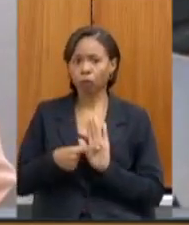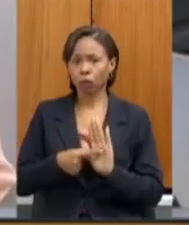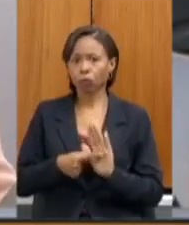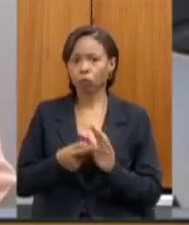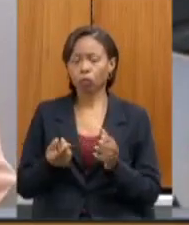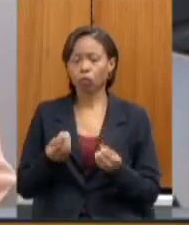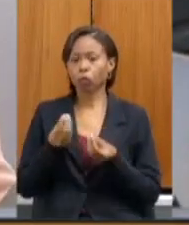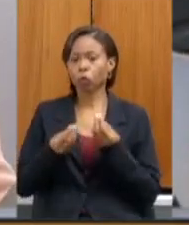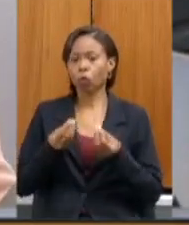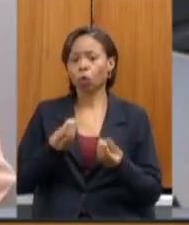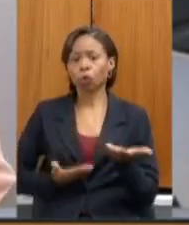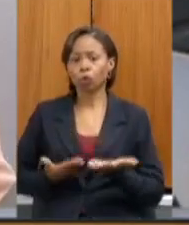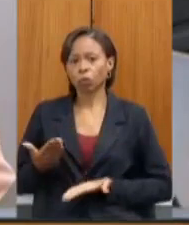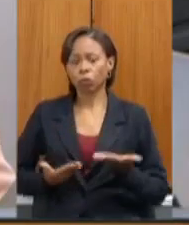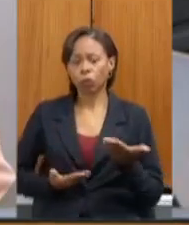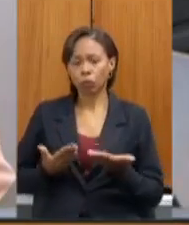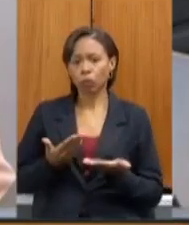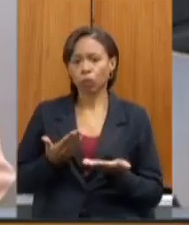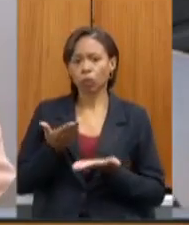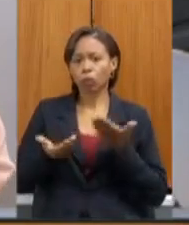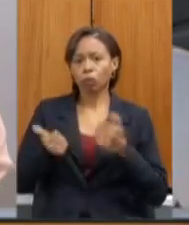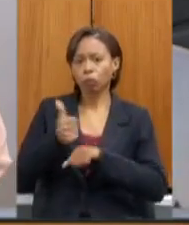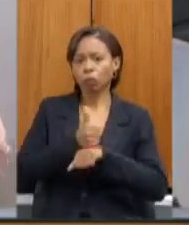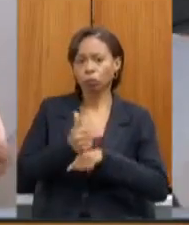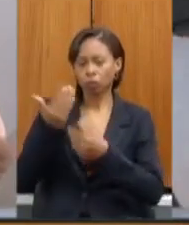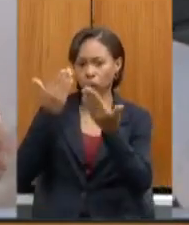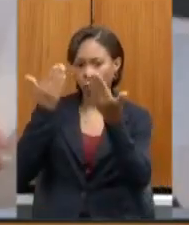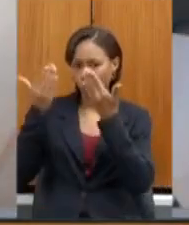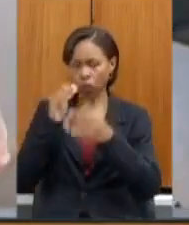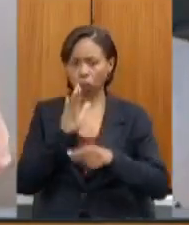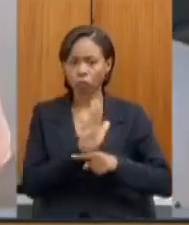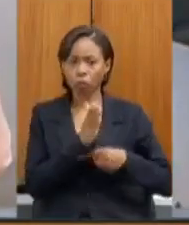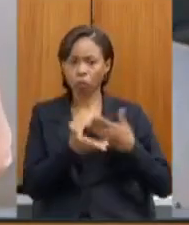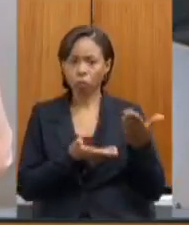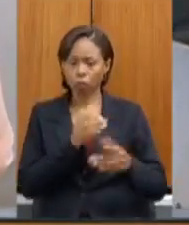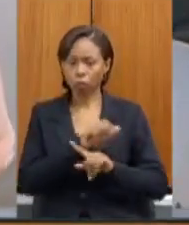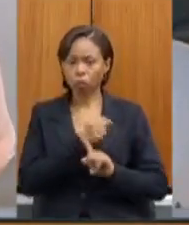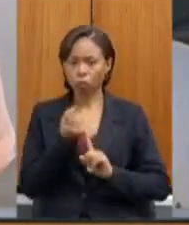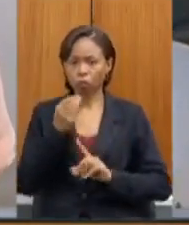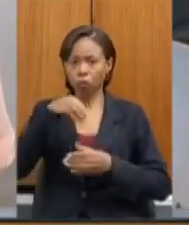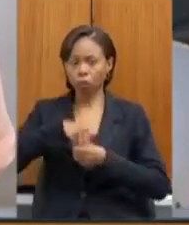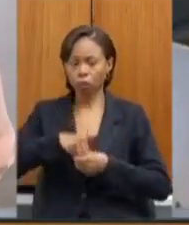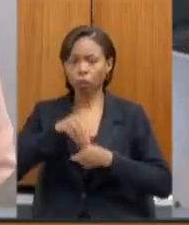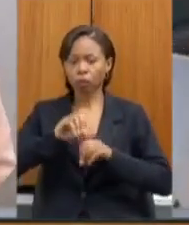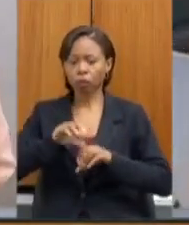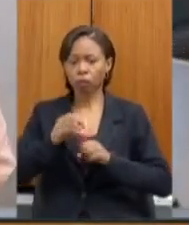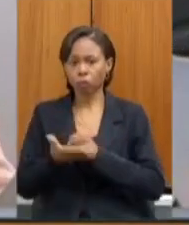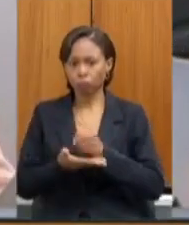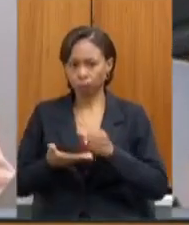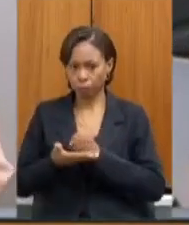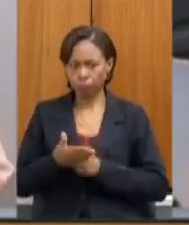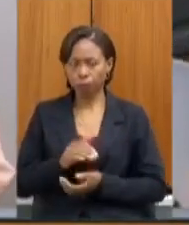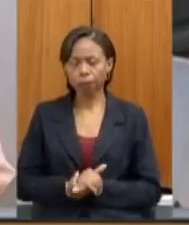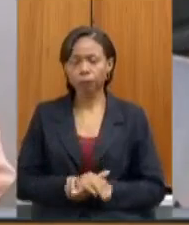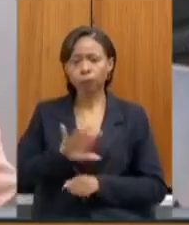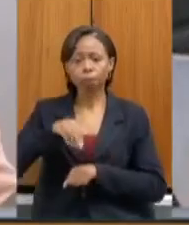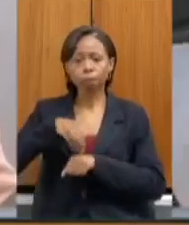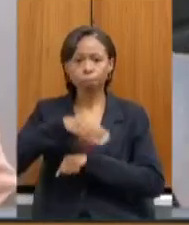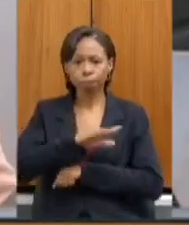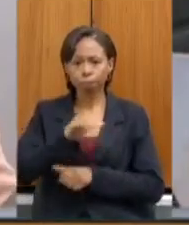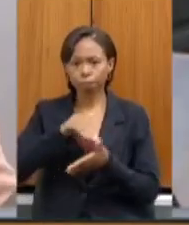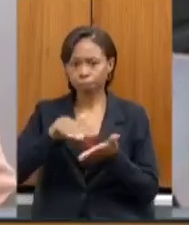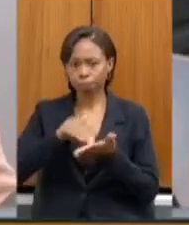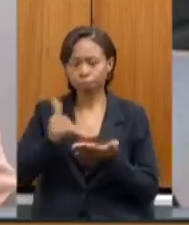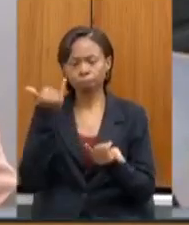sobre a prestação de serviços de psicologia e serviço social nas redes públicas da educação básica seja encaminhado à Secretaria um pedido de